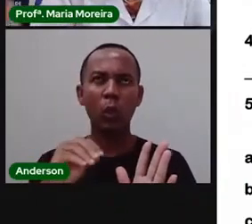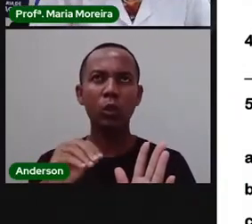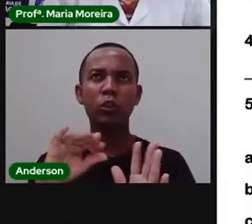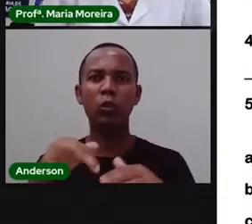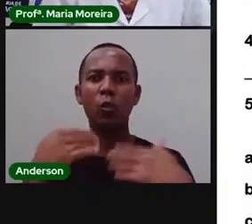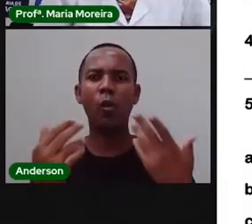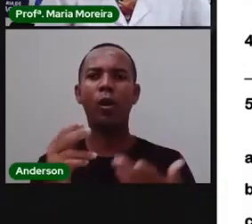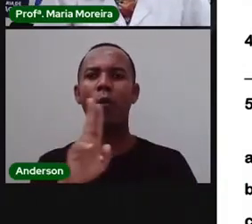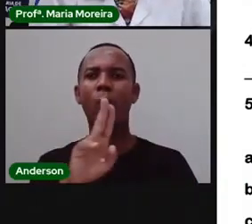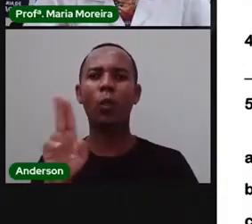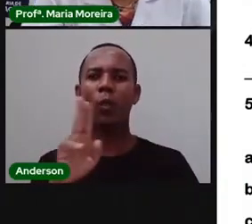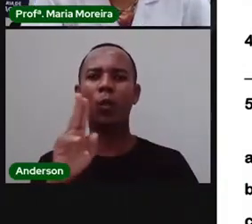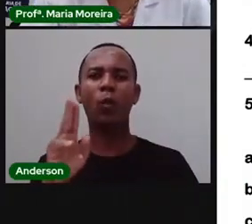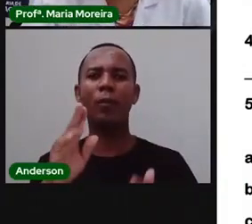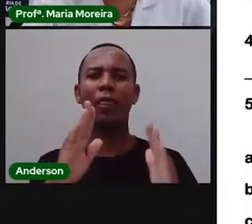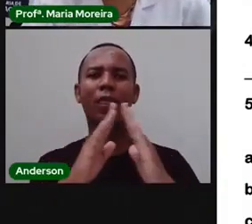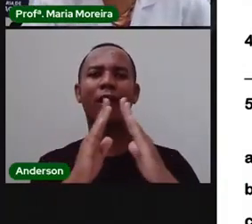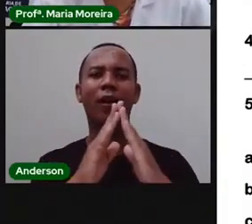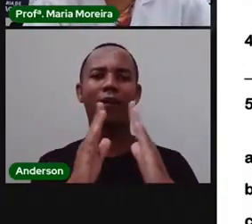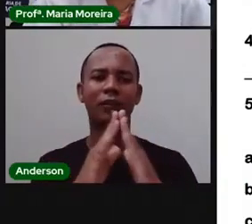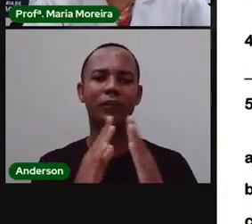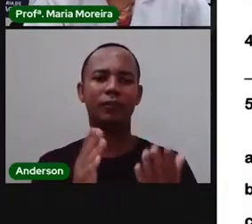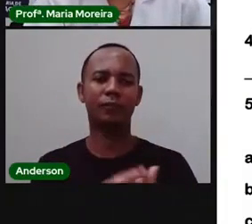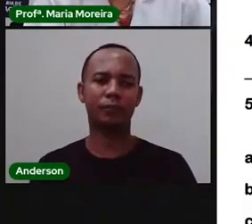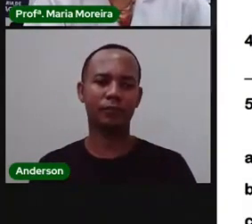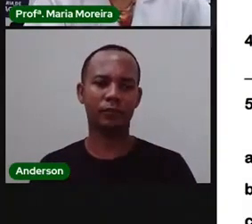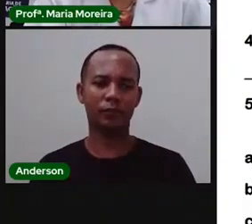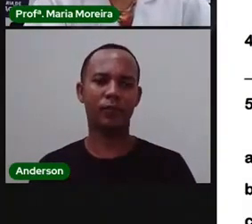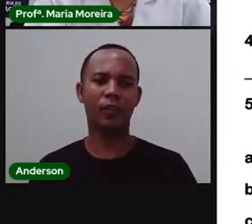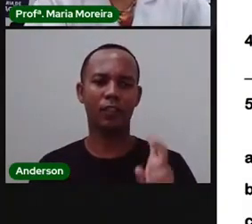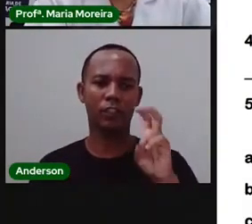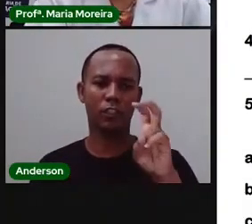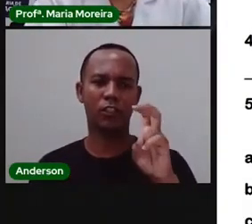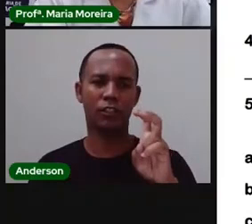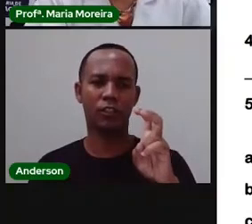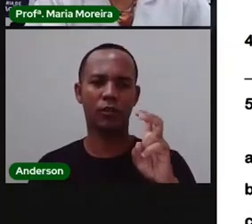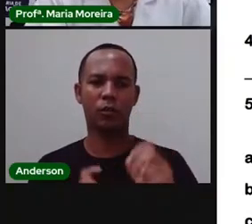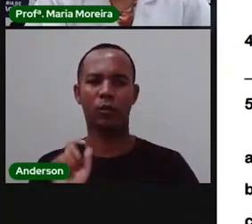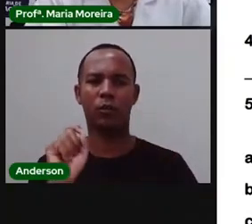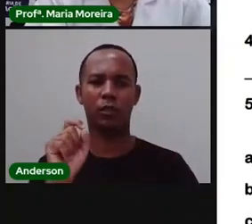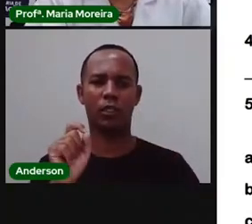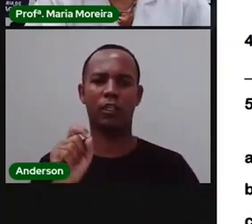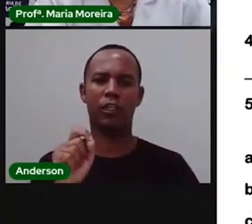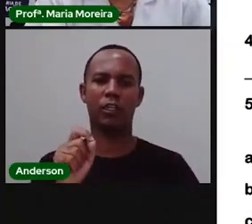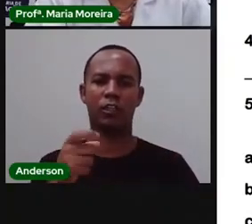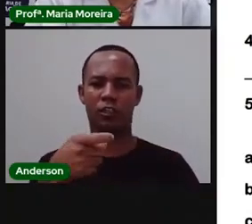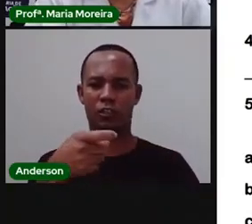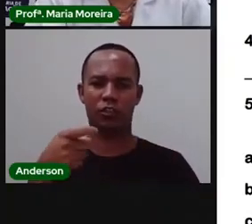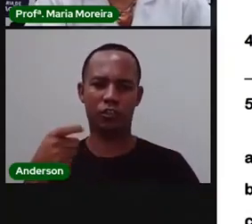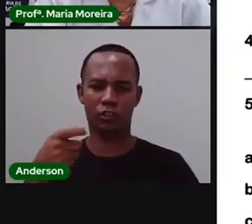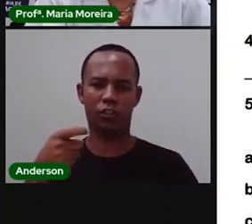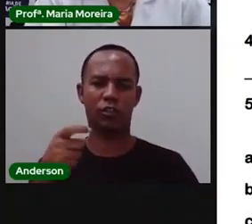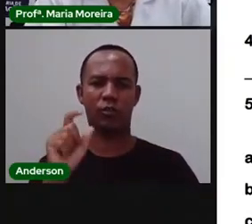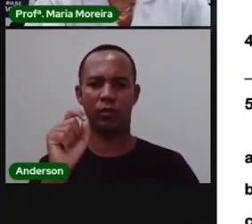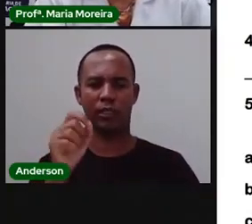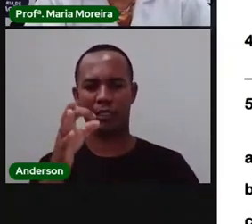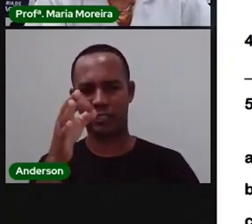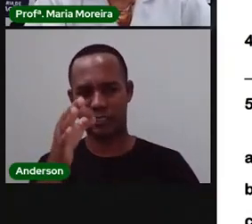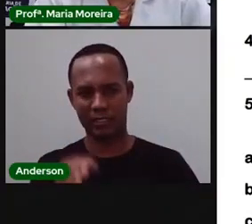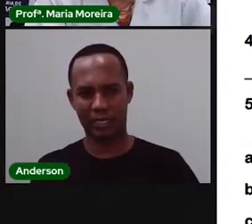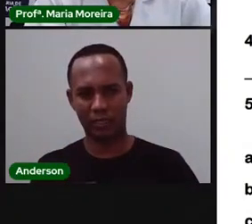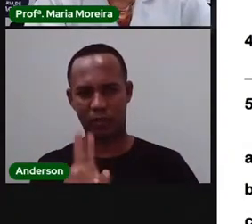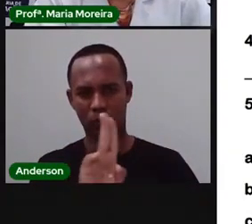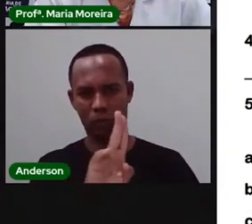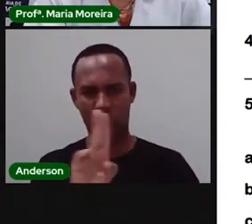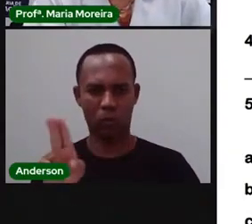Botar a cabeça Para funcionar Questão cinco Marque com um X A alternativa Que apresenta Corretamente O